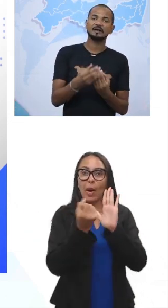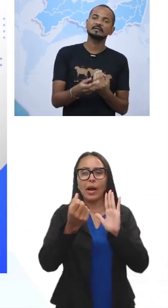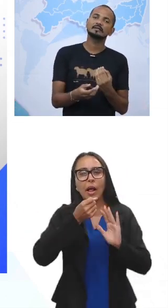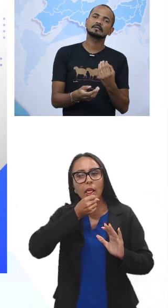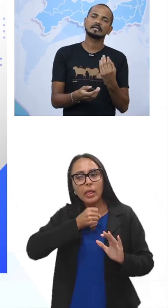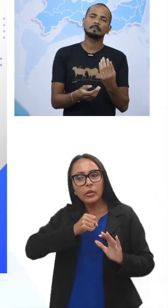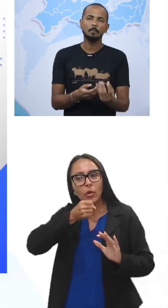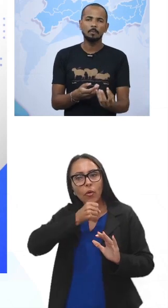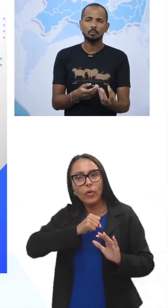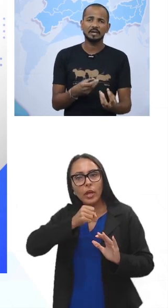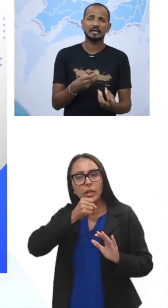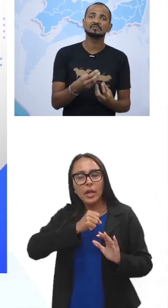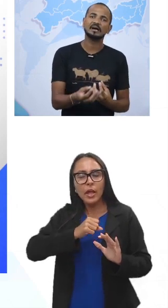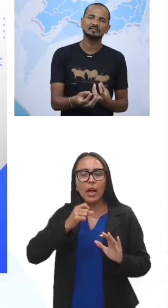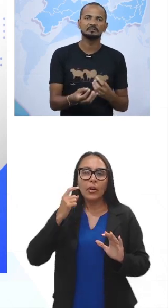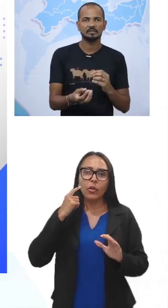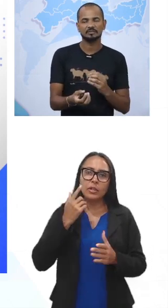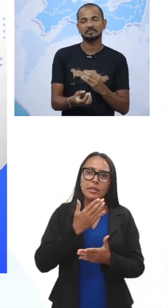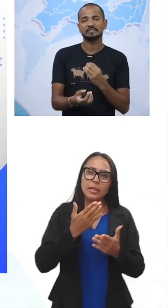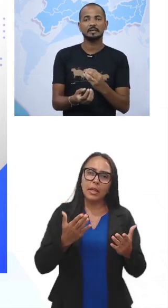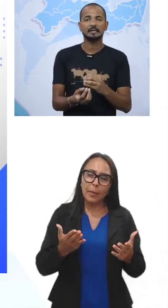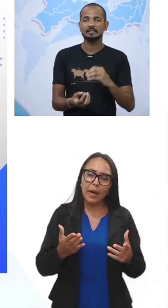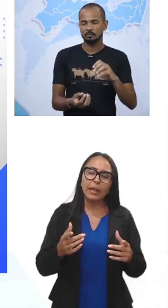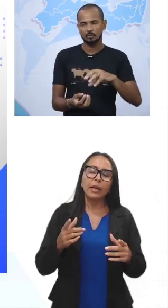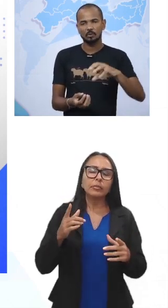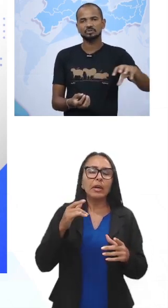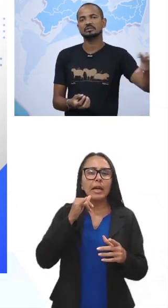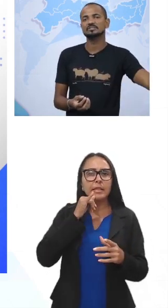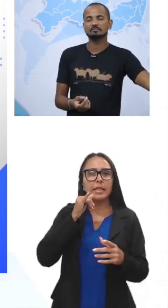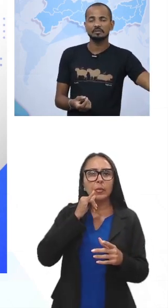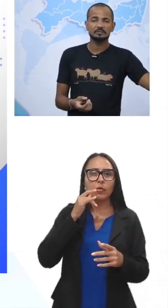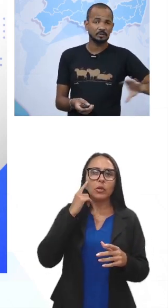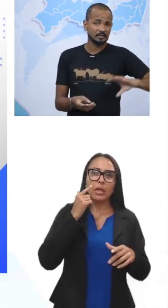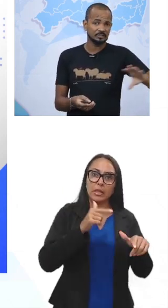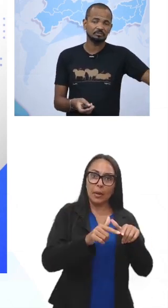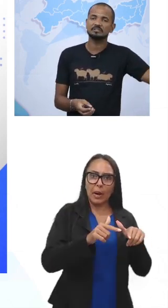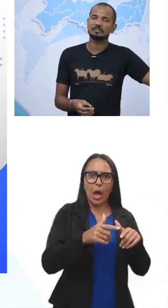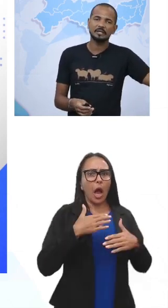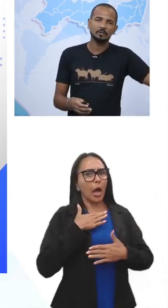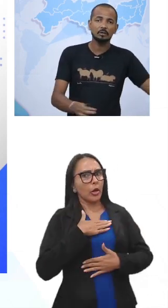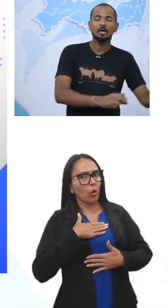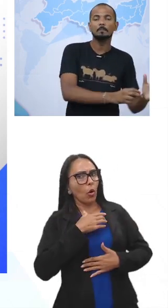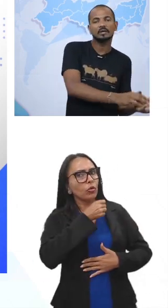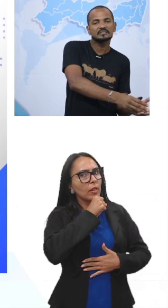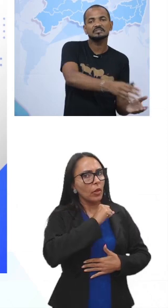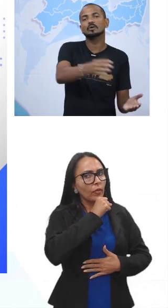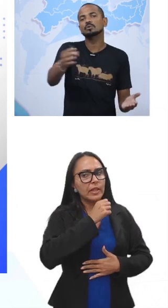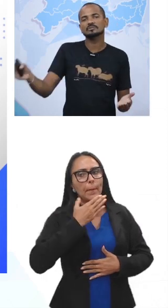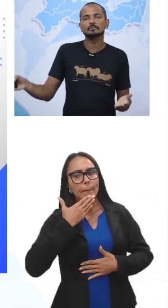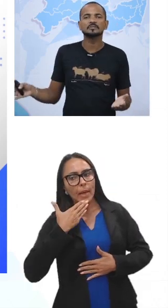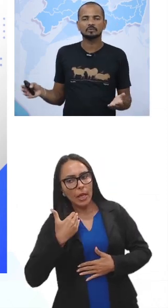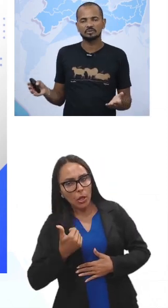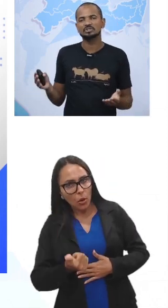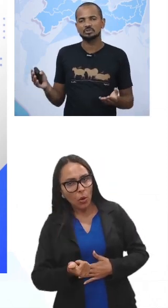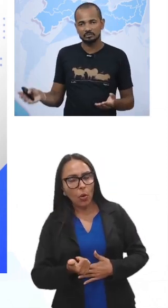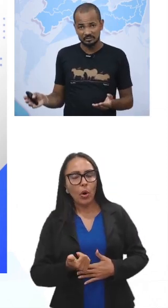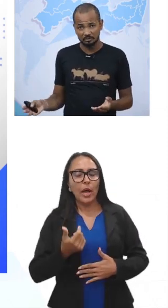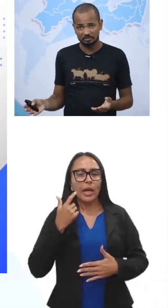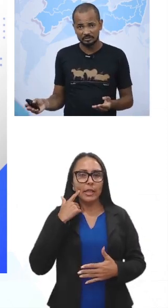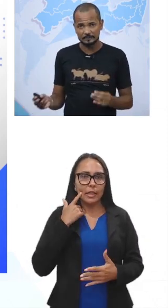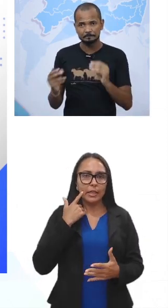você vai, trabalhar um pouco, a lealdade, então, você vai trabalhar, não, eu gosto, aquele sorvete, aquele sorvete é melhor, porque existem outras opções,